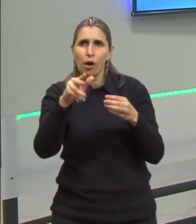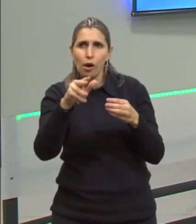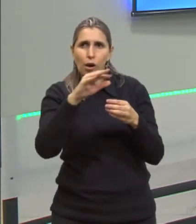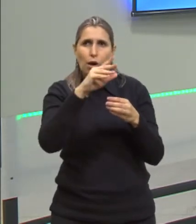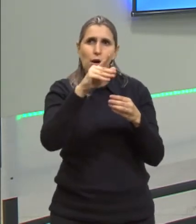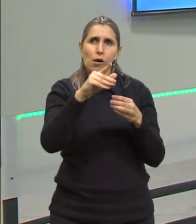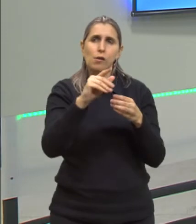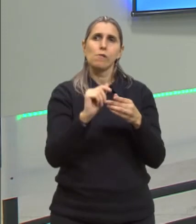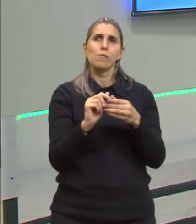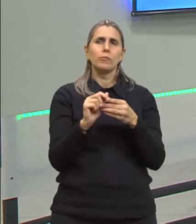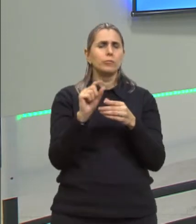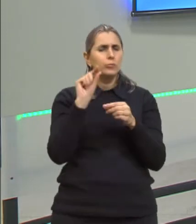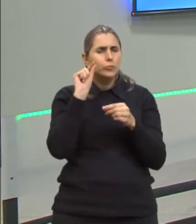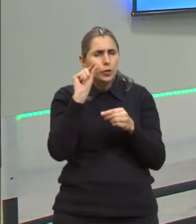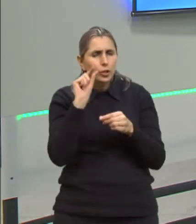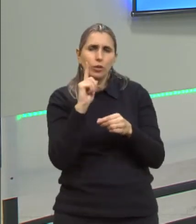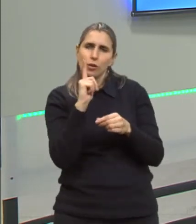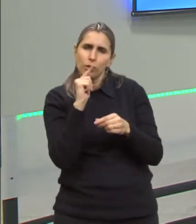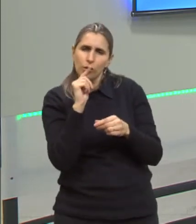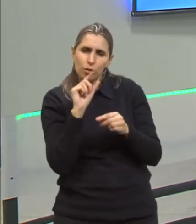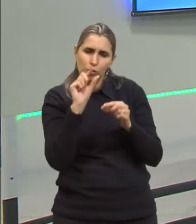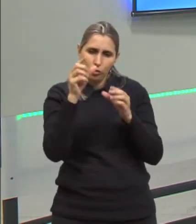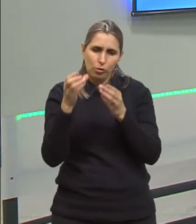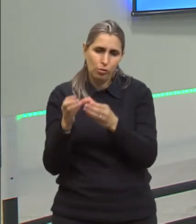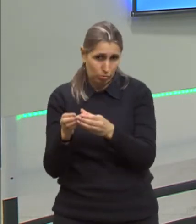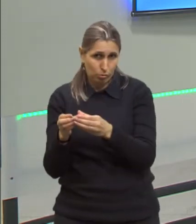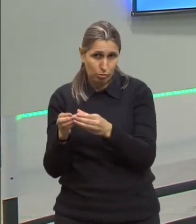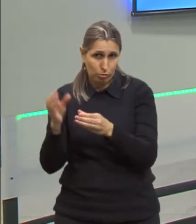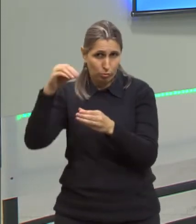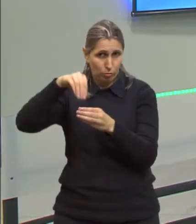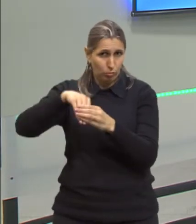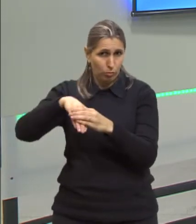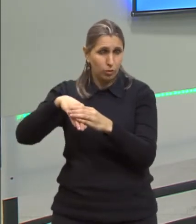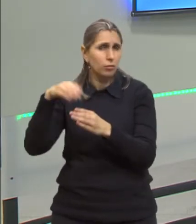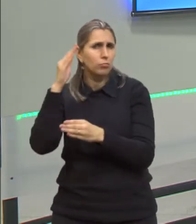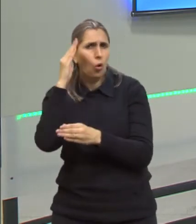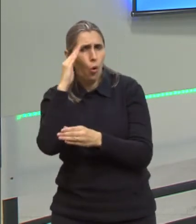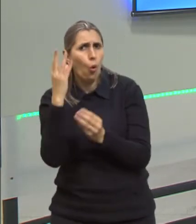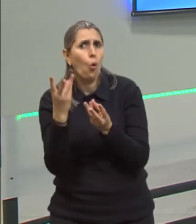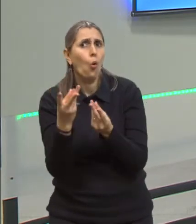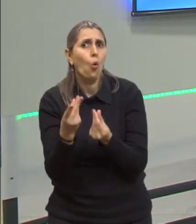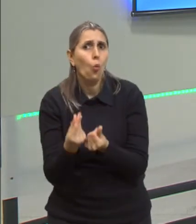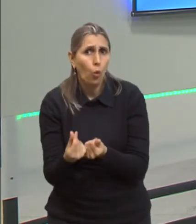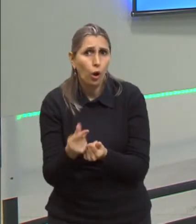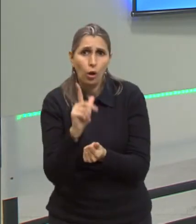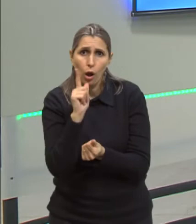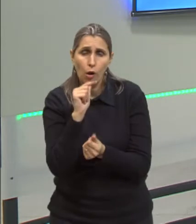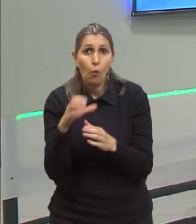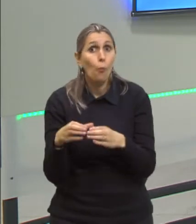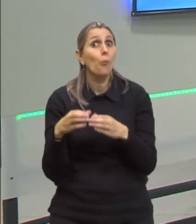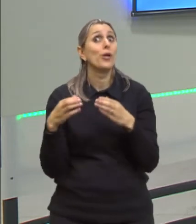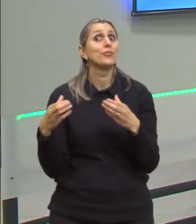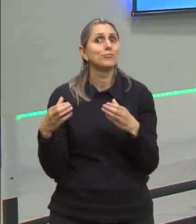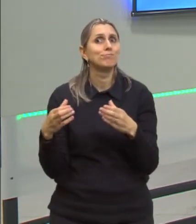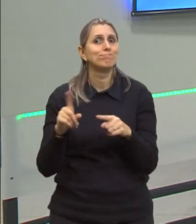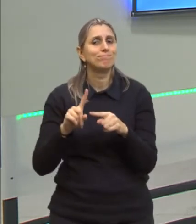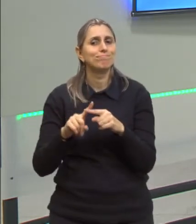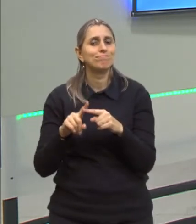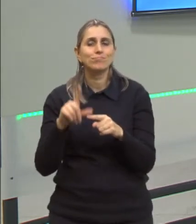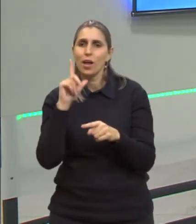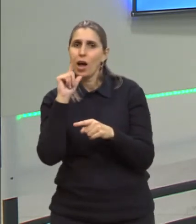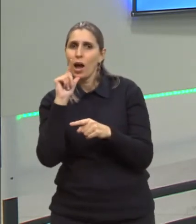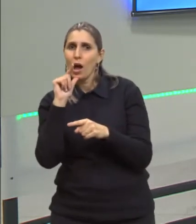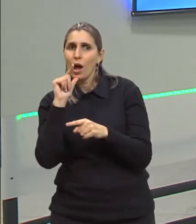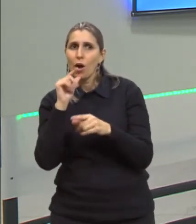e aí você pega esse pouquinho da água no recipiente e você vai saber quanto de água dilatou-se, porque foi a água,